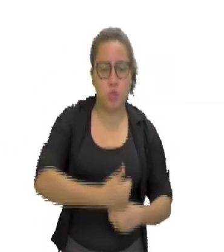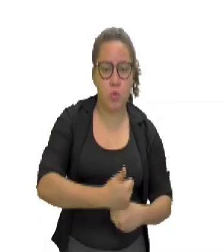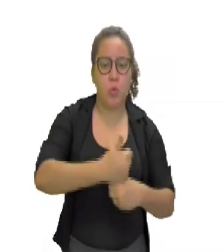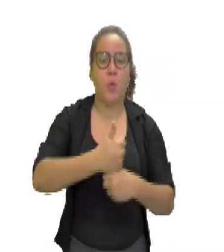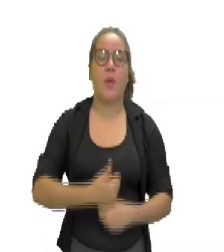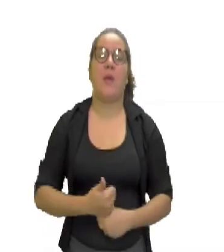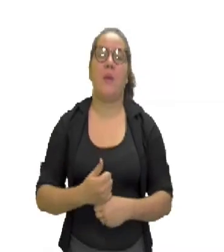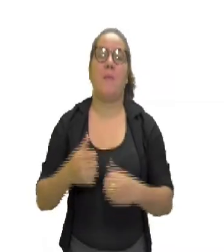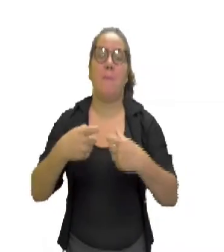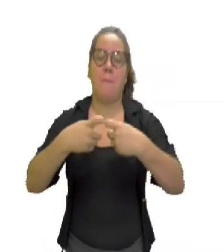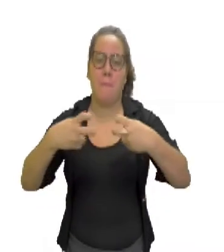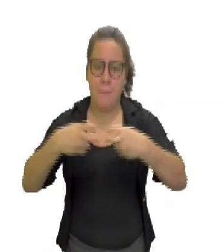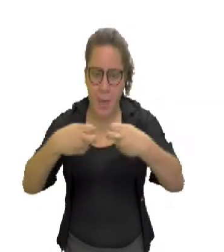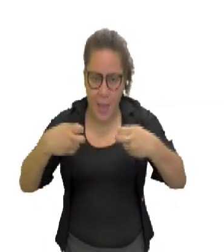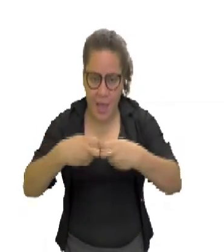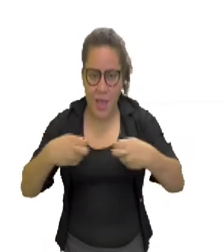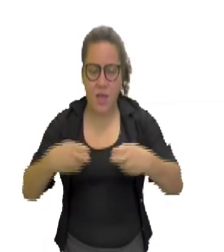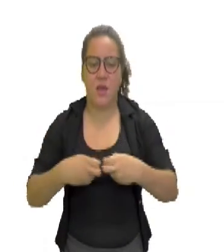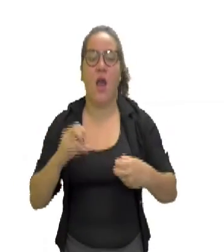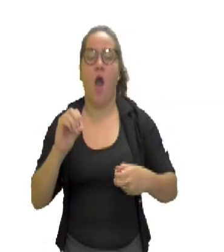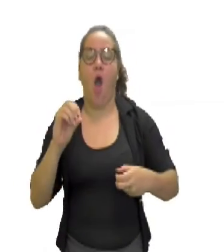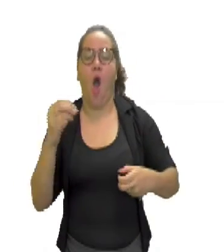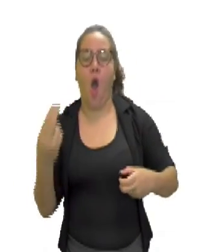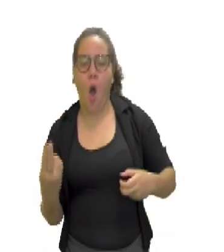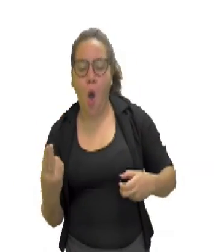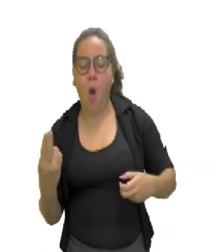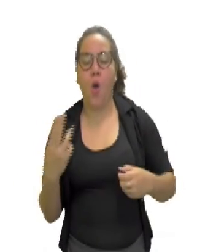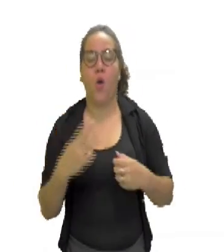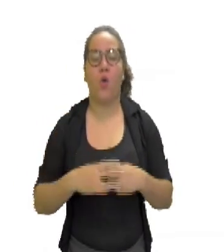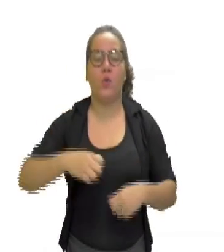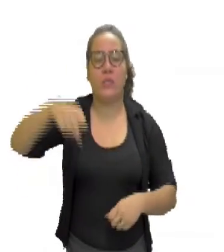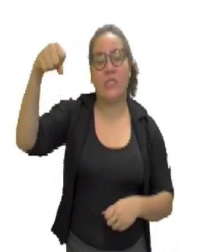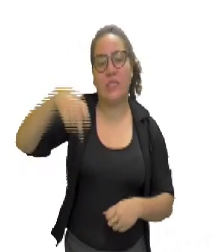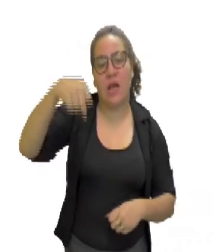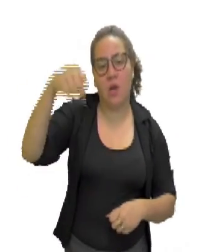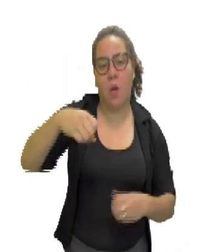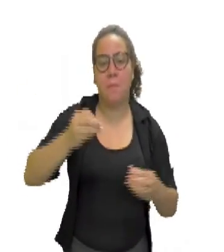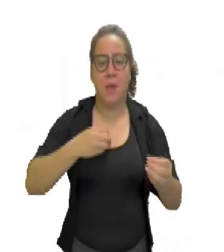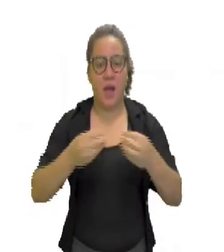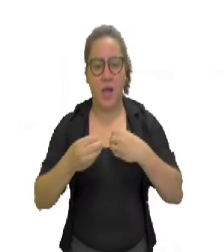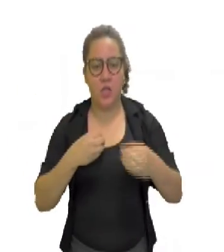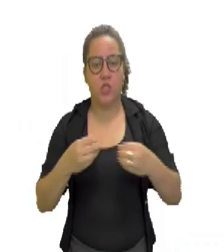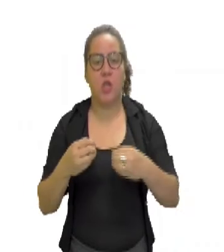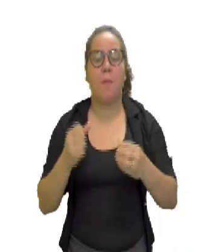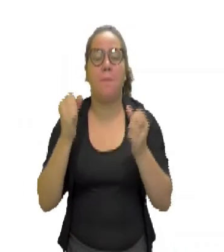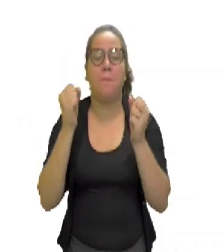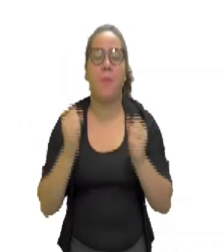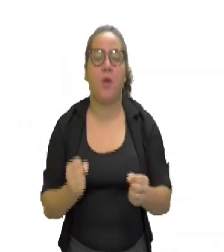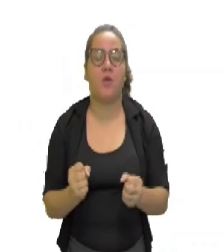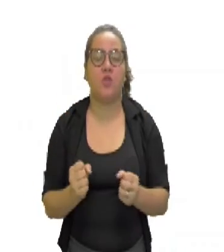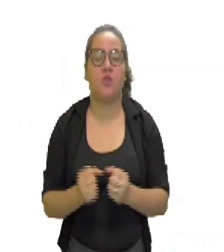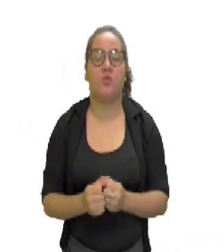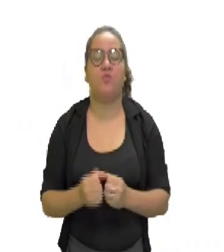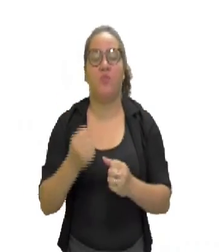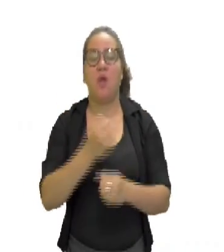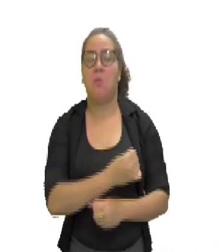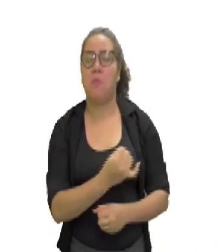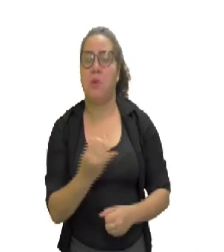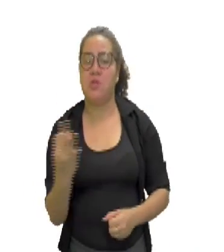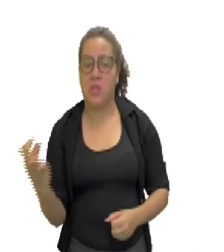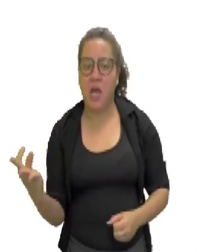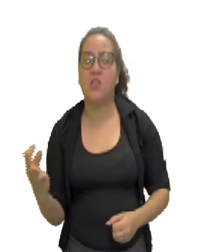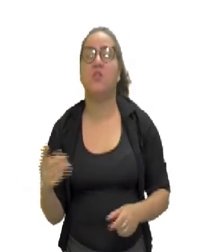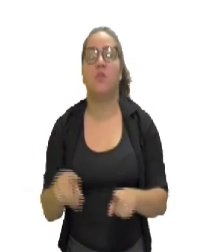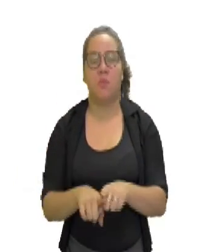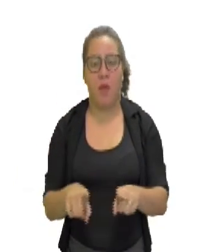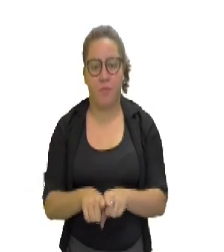pedaços de sacola, um retalho. O que dá pra colocar e prender na roupa. E a quantidade também. Aqui nós vamos usar só